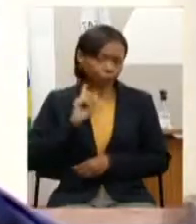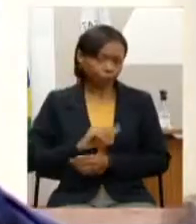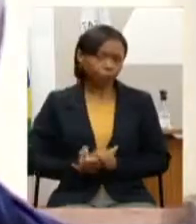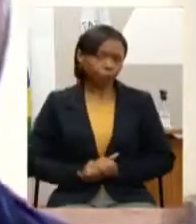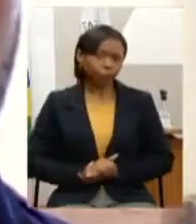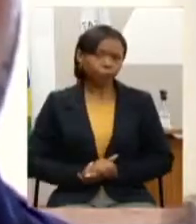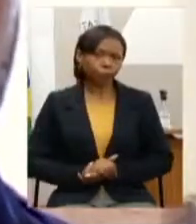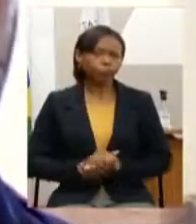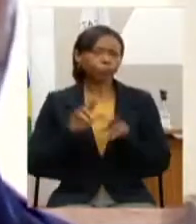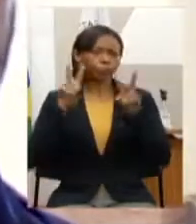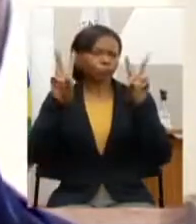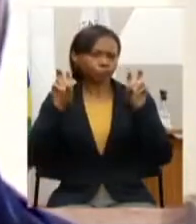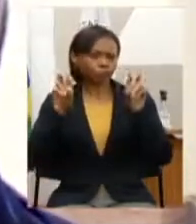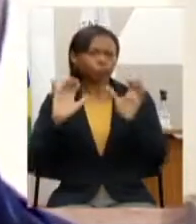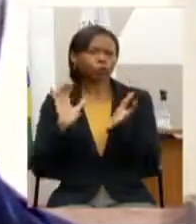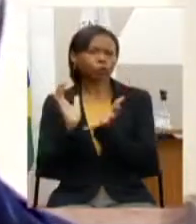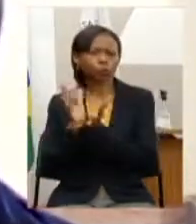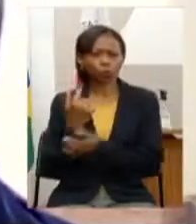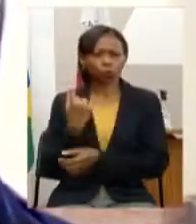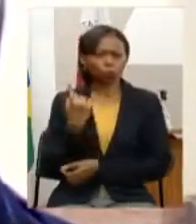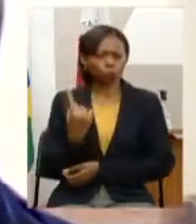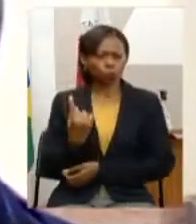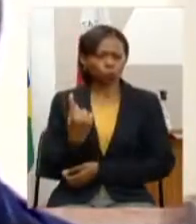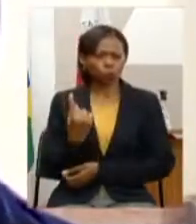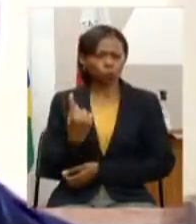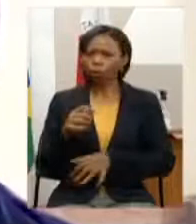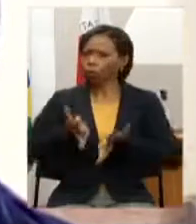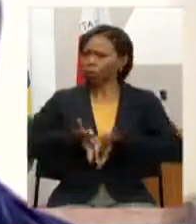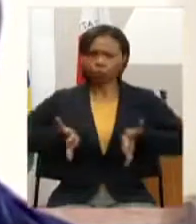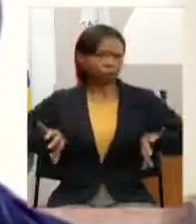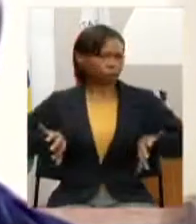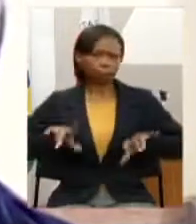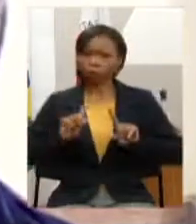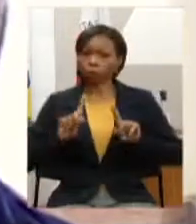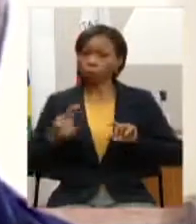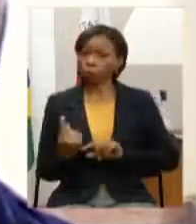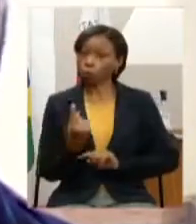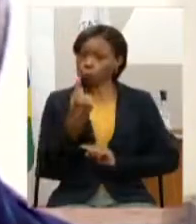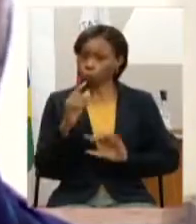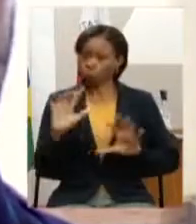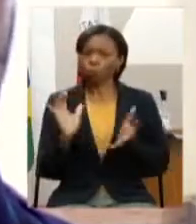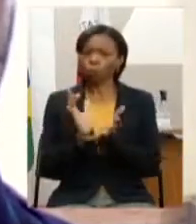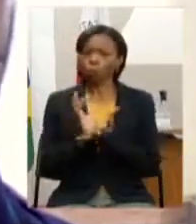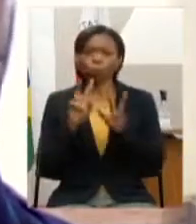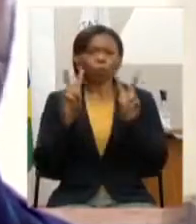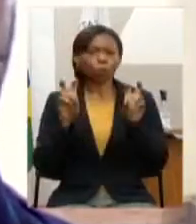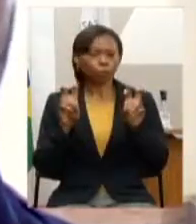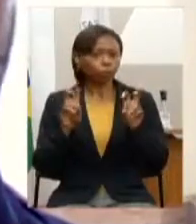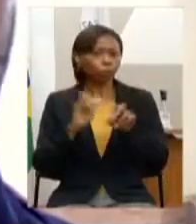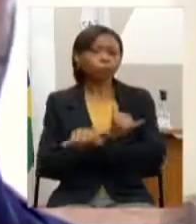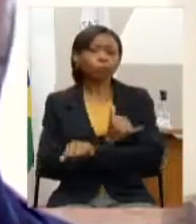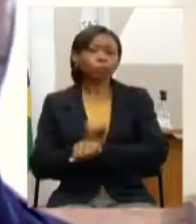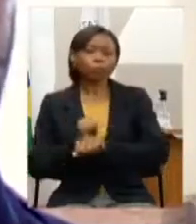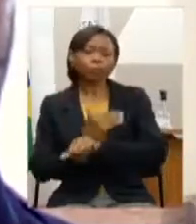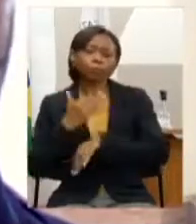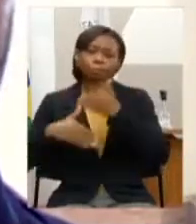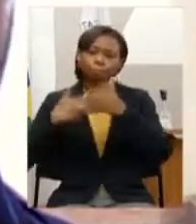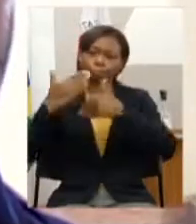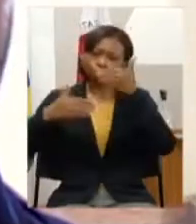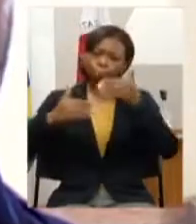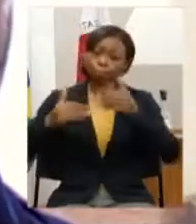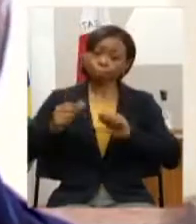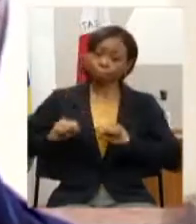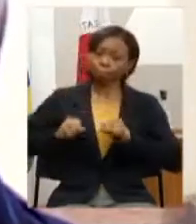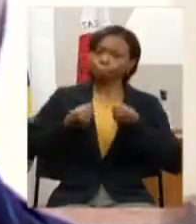debatidos num grupo único a gente não dividiu a gente fez um único grupo foi instrumento de desenvolvimento defesa sanitária